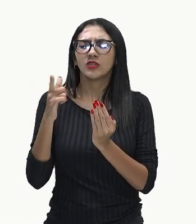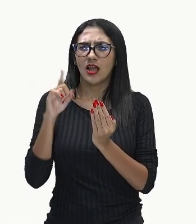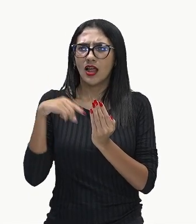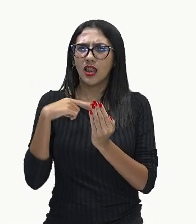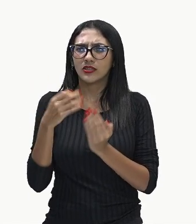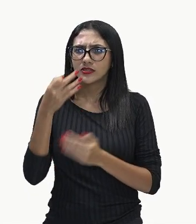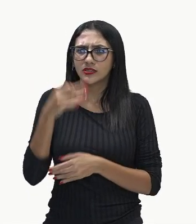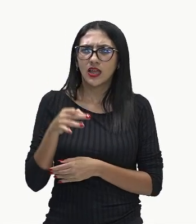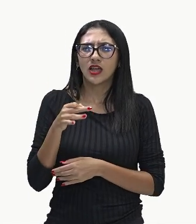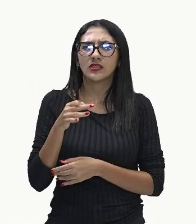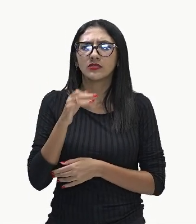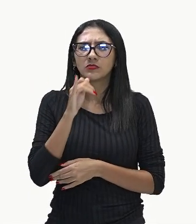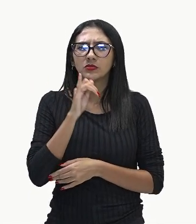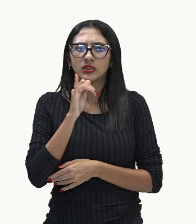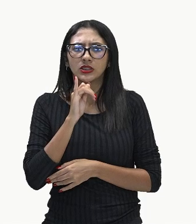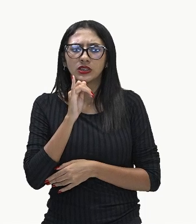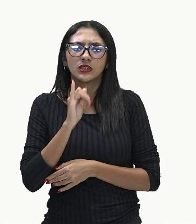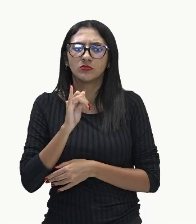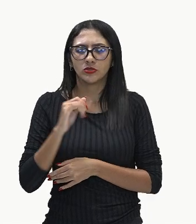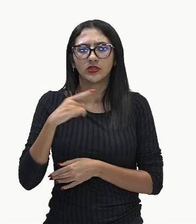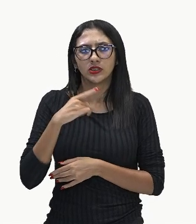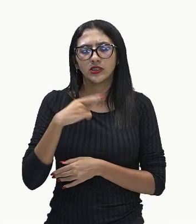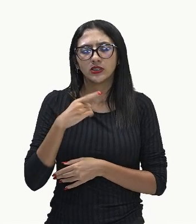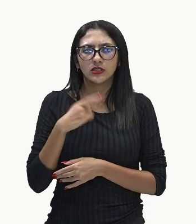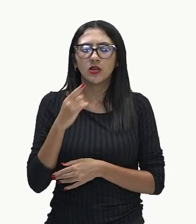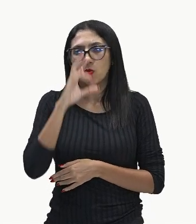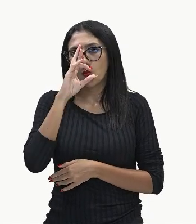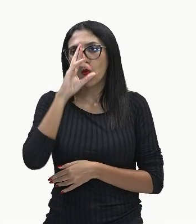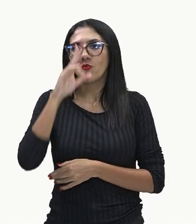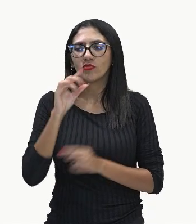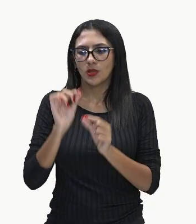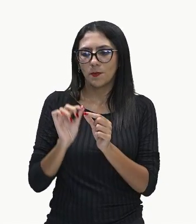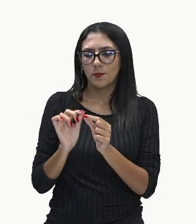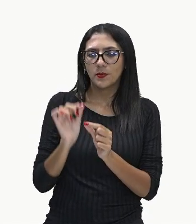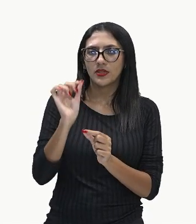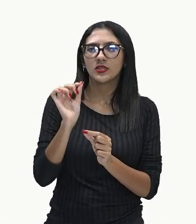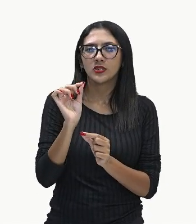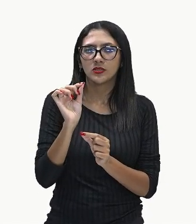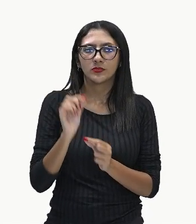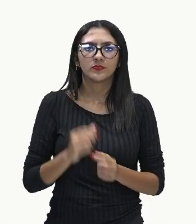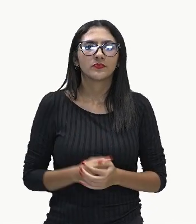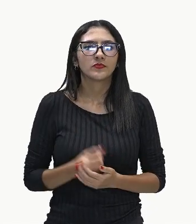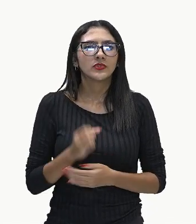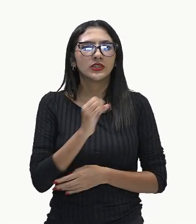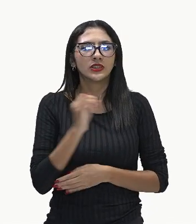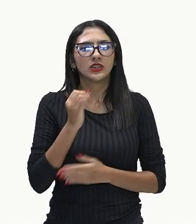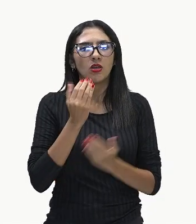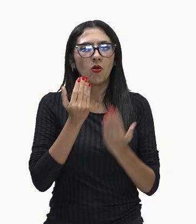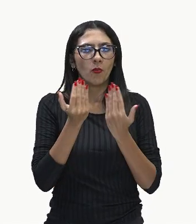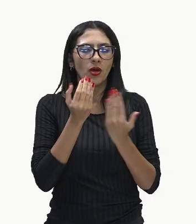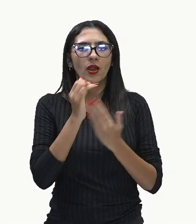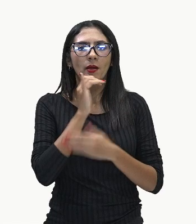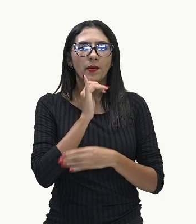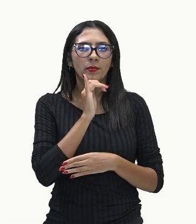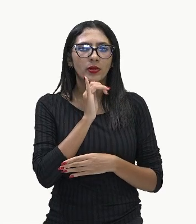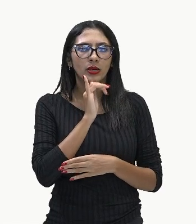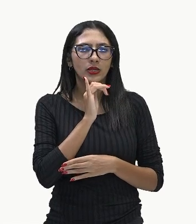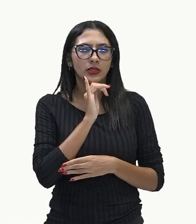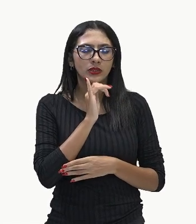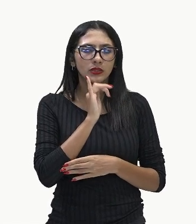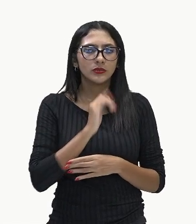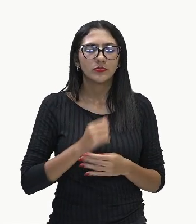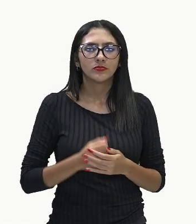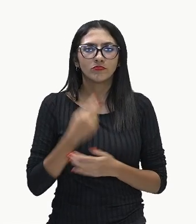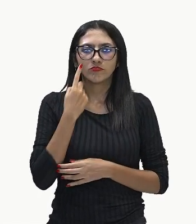gráfico de 50 deveria estar mais ou menos bem aqui, Se eu for comparar com esse eixo, o meu 50 deveria estar mais ou menos